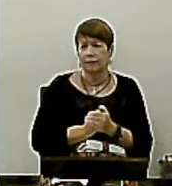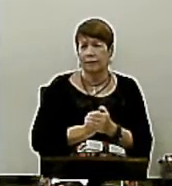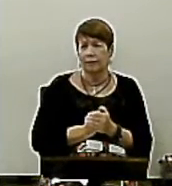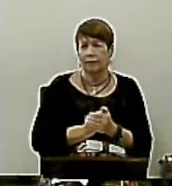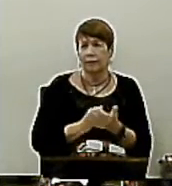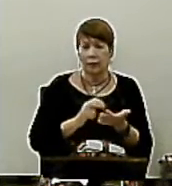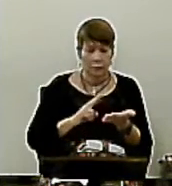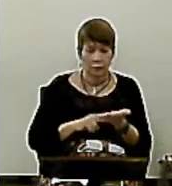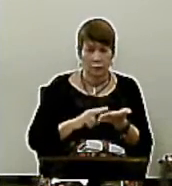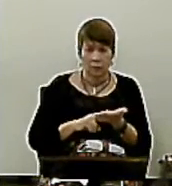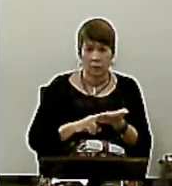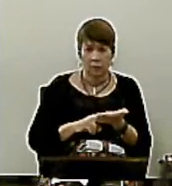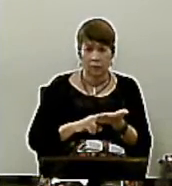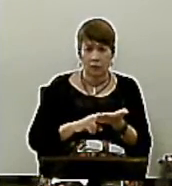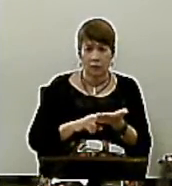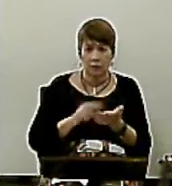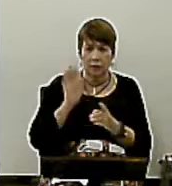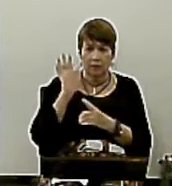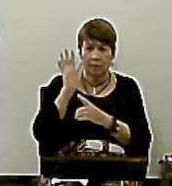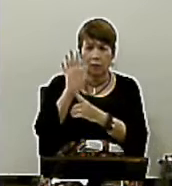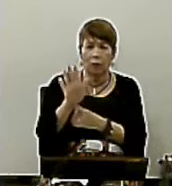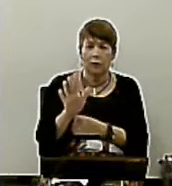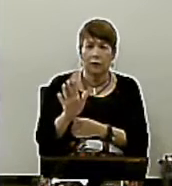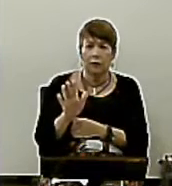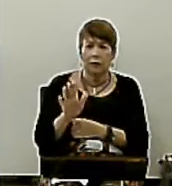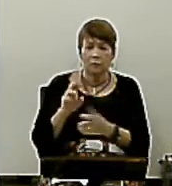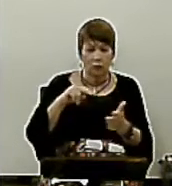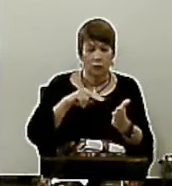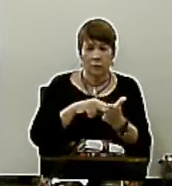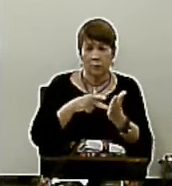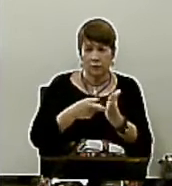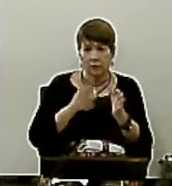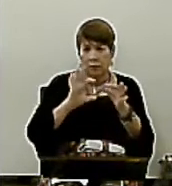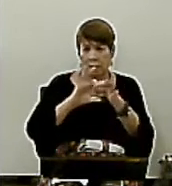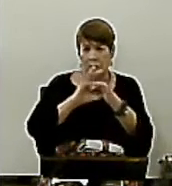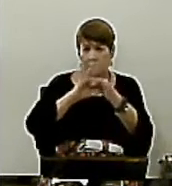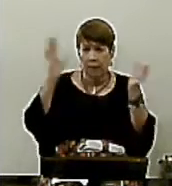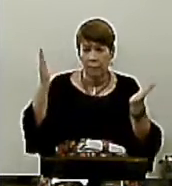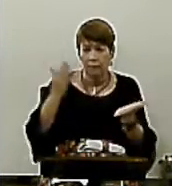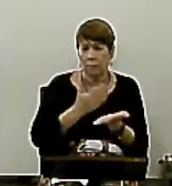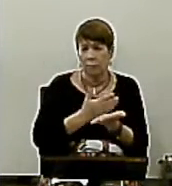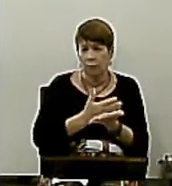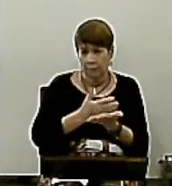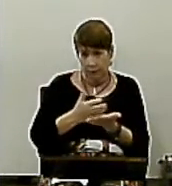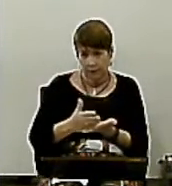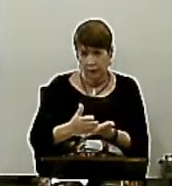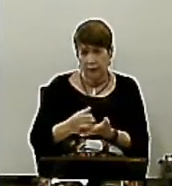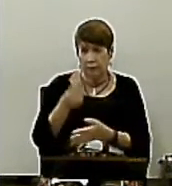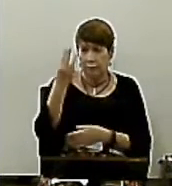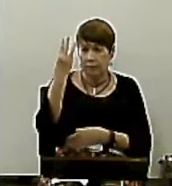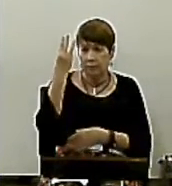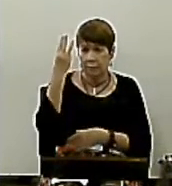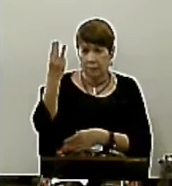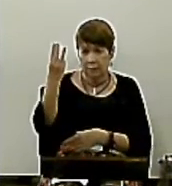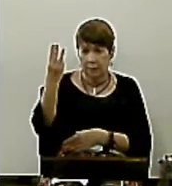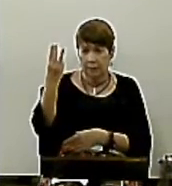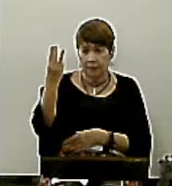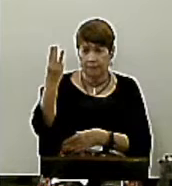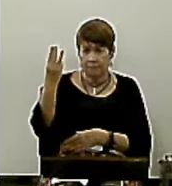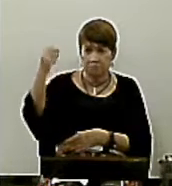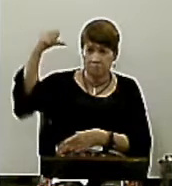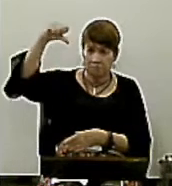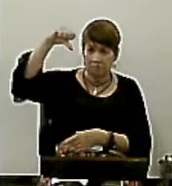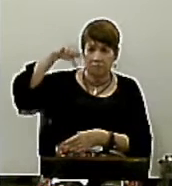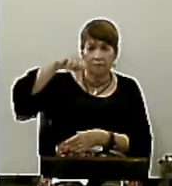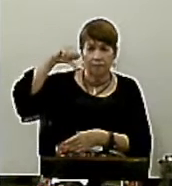Apontando a natureza da nossa liberdade E ele começa fazendo três afirmações negativas